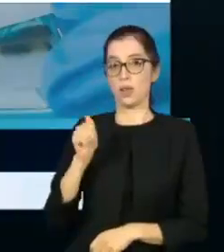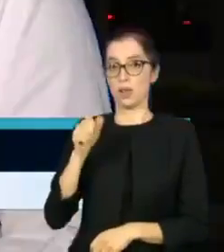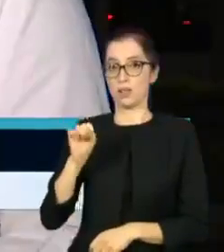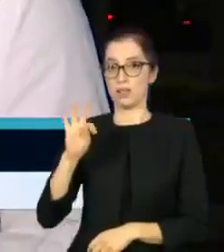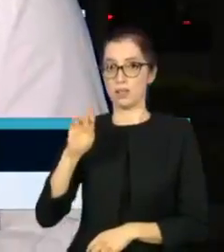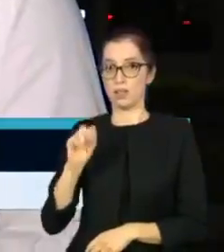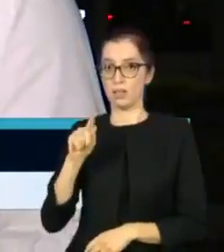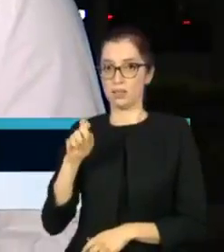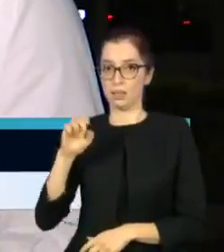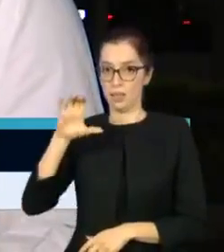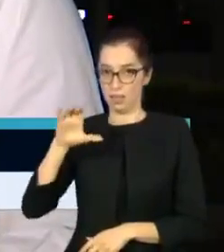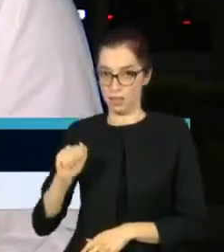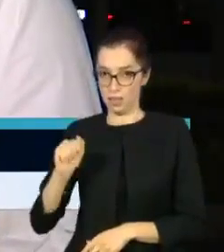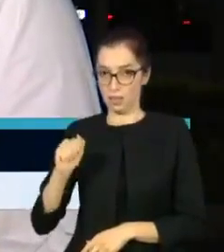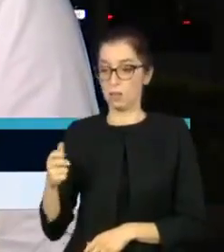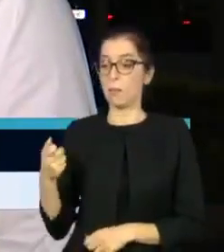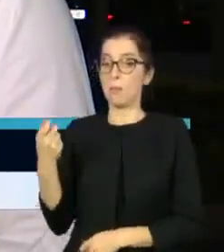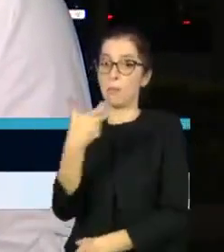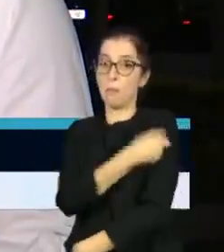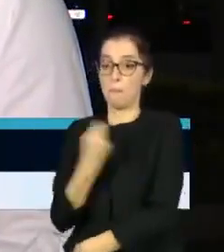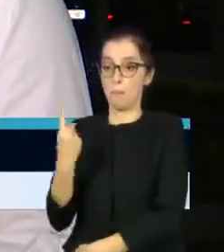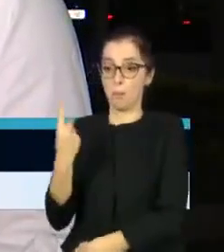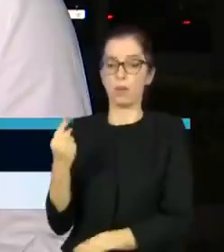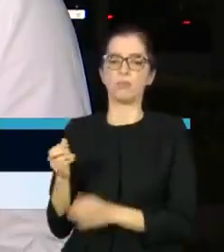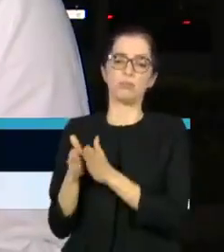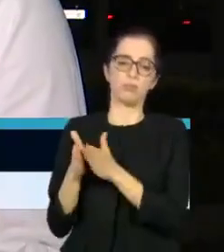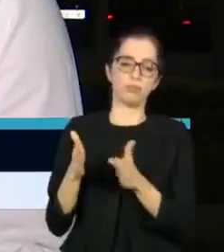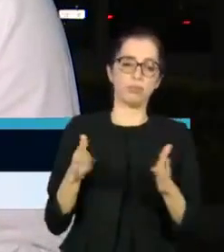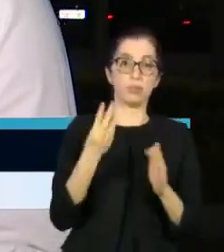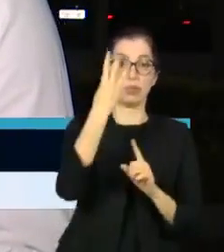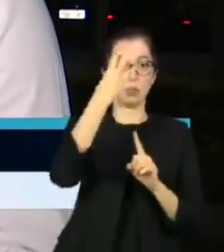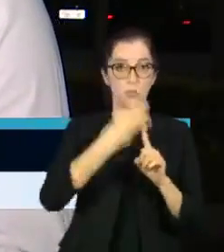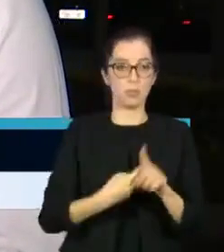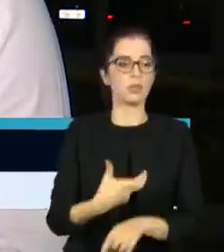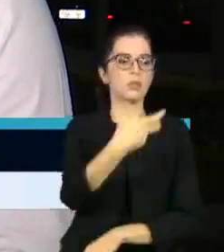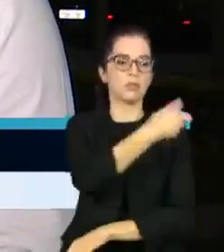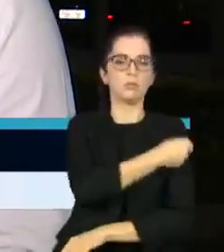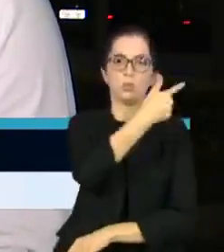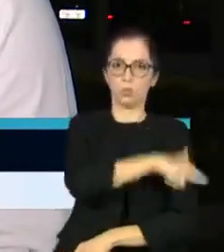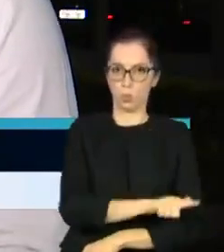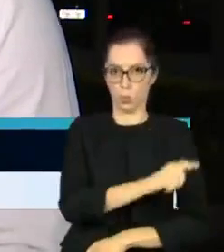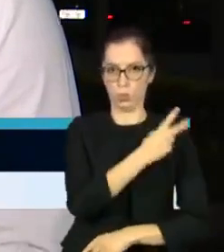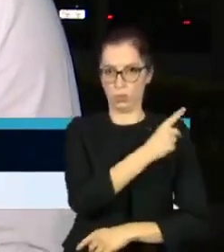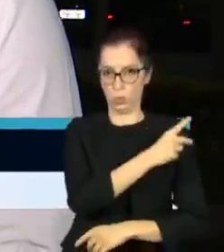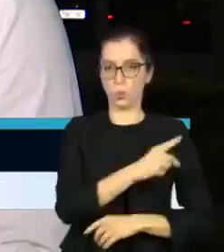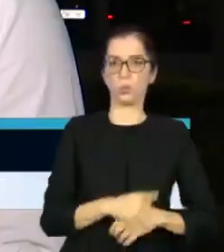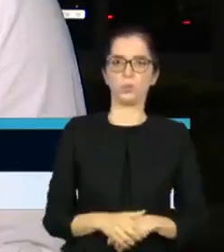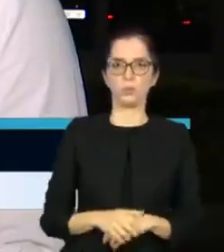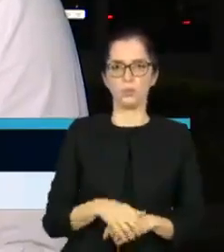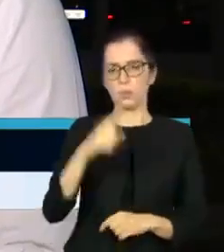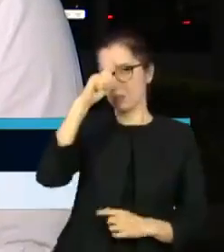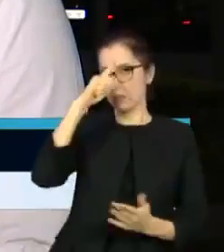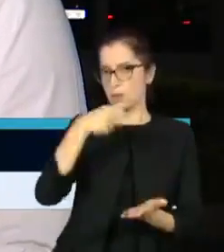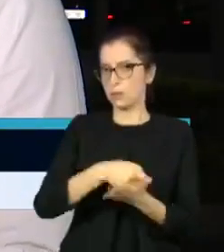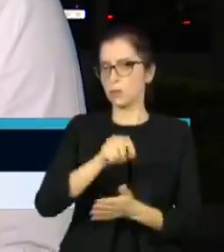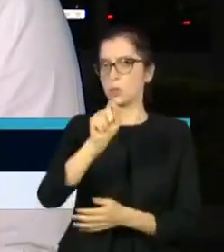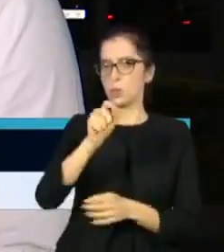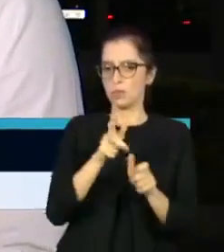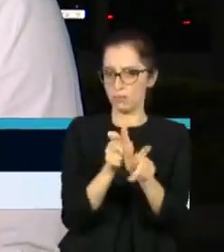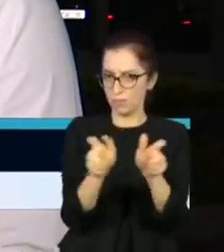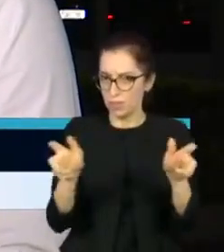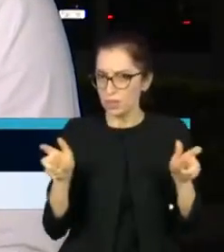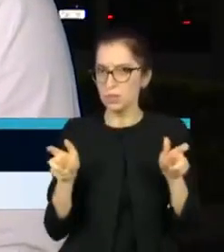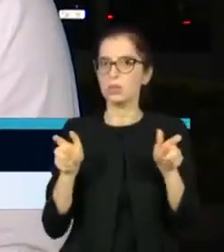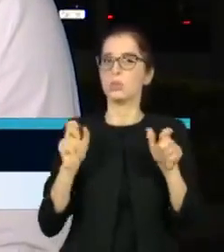meses. Os prefeitos são responsáveis por tomar a decisão de imunizar um número maior de pessoas ou não. Segundo especialistas, o